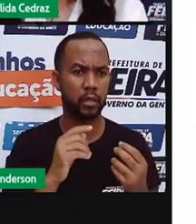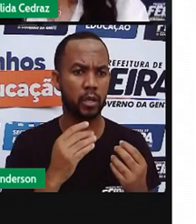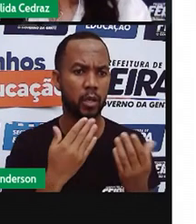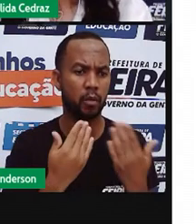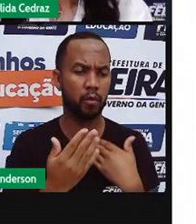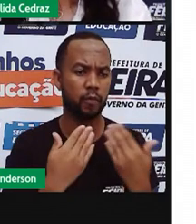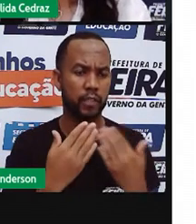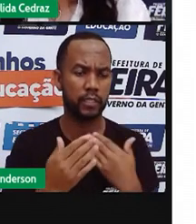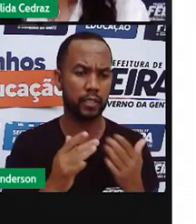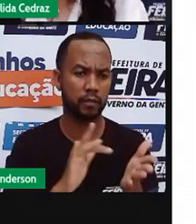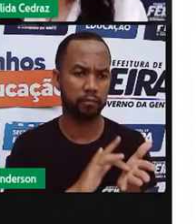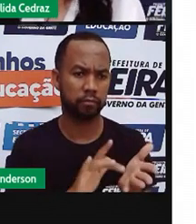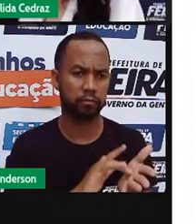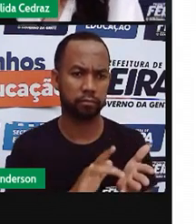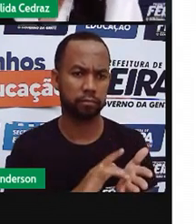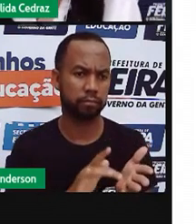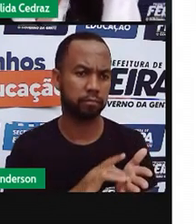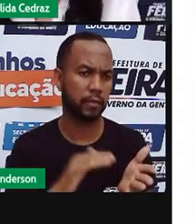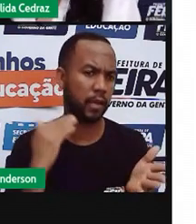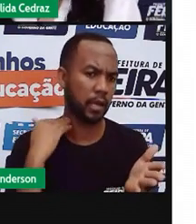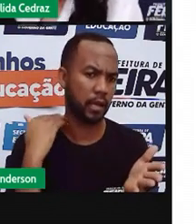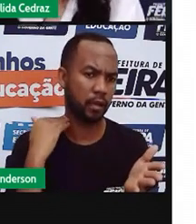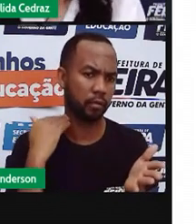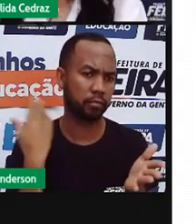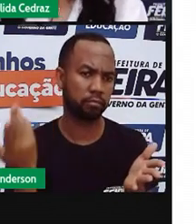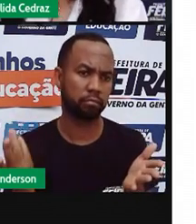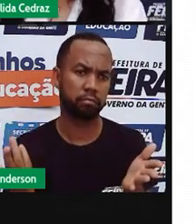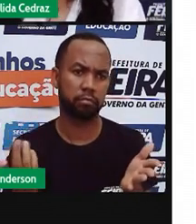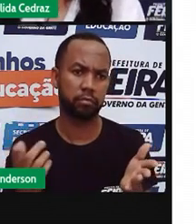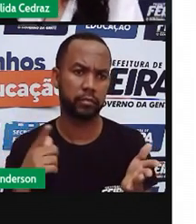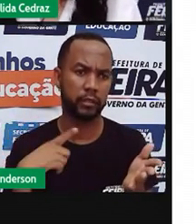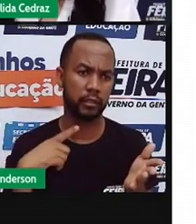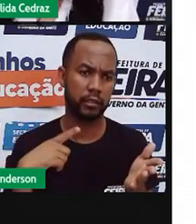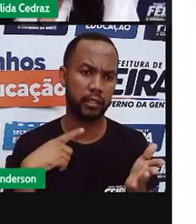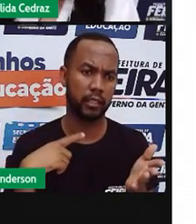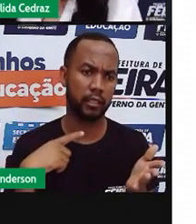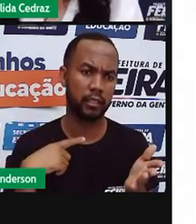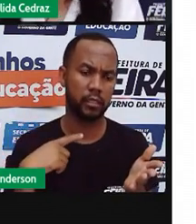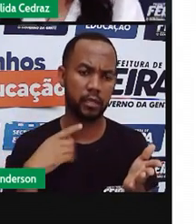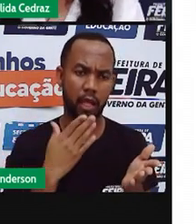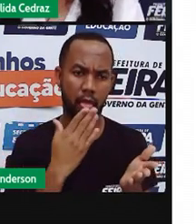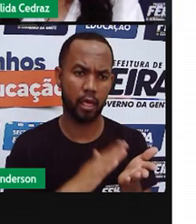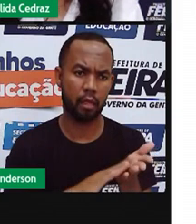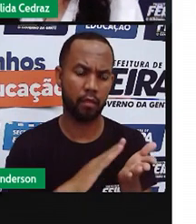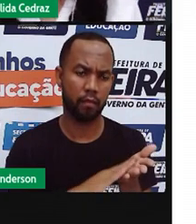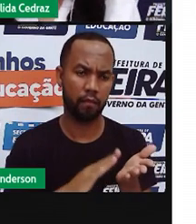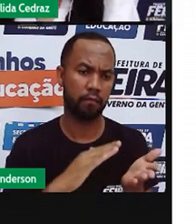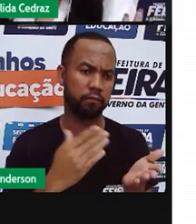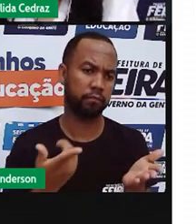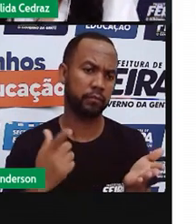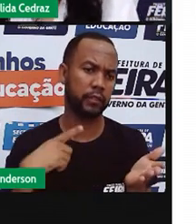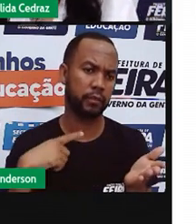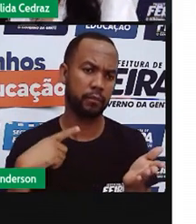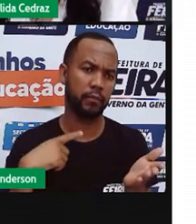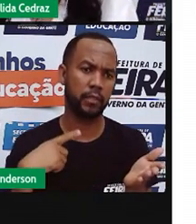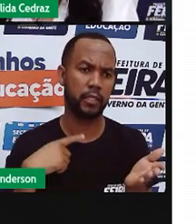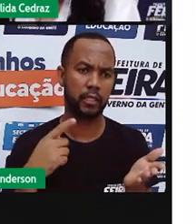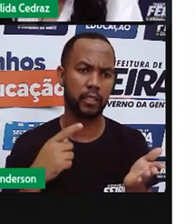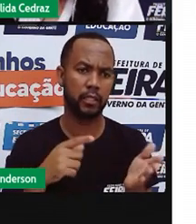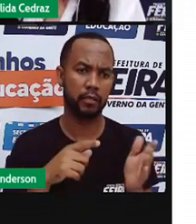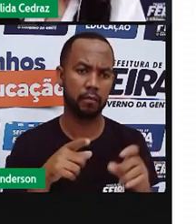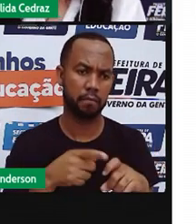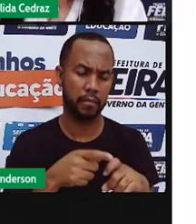Aplicativos de banco, acesso e recebimento de faturas e boletos, resultado de